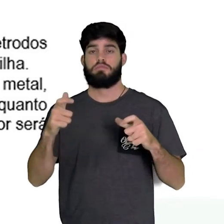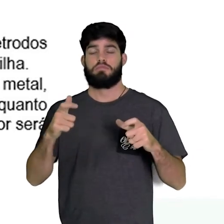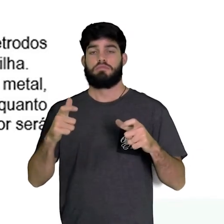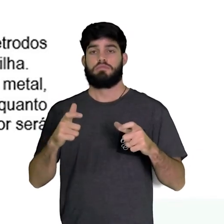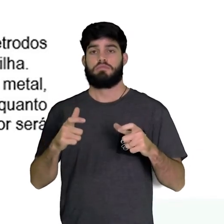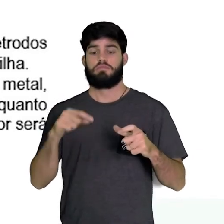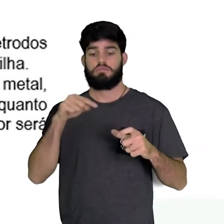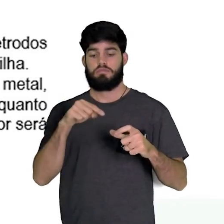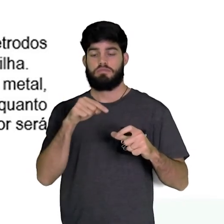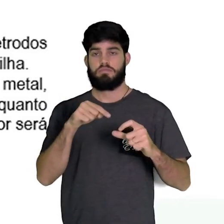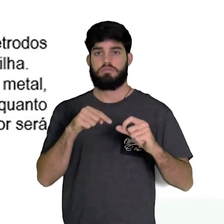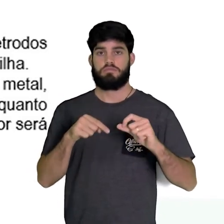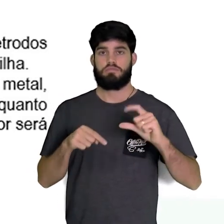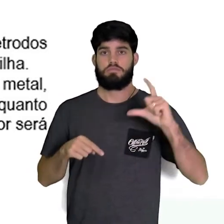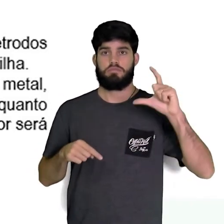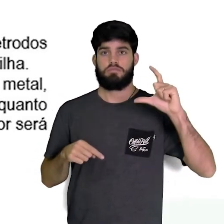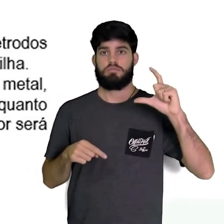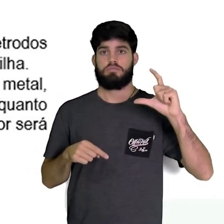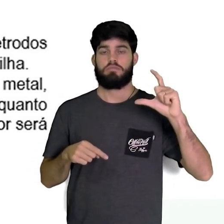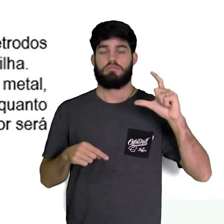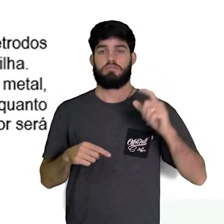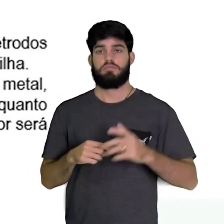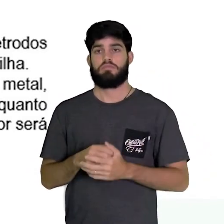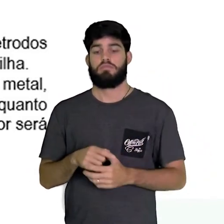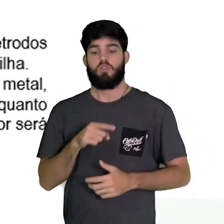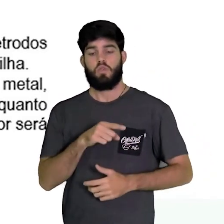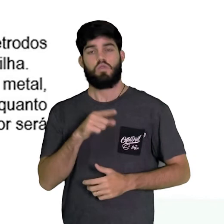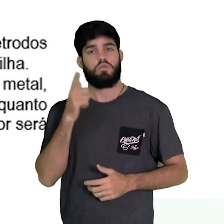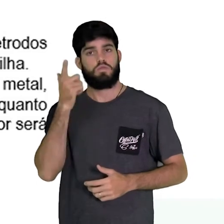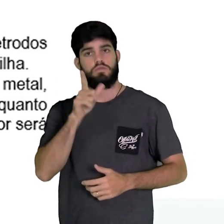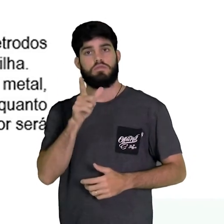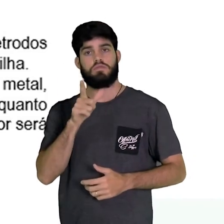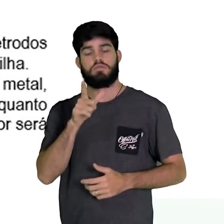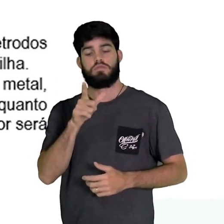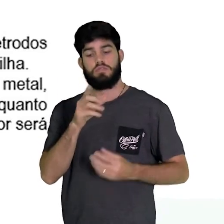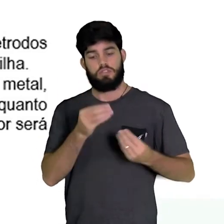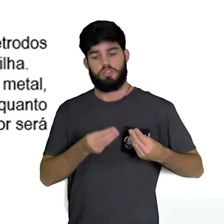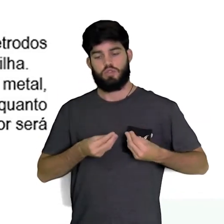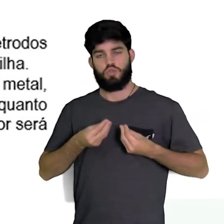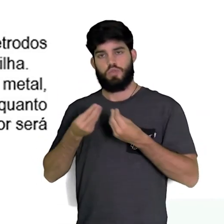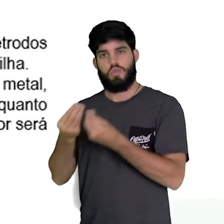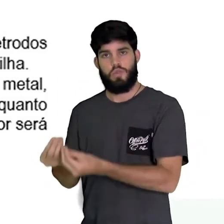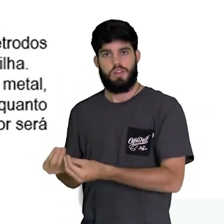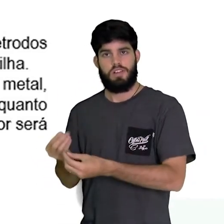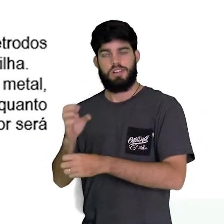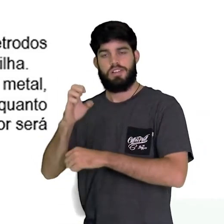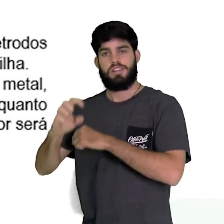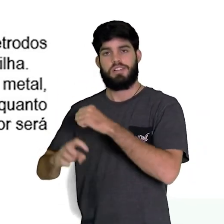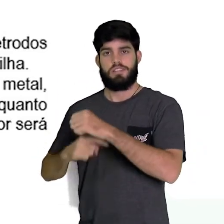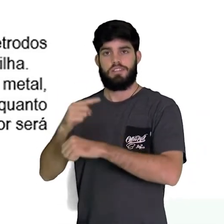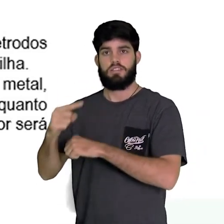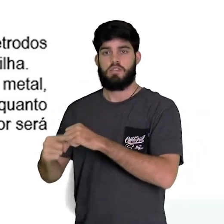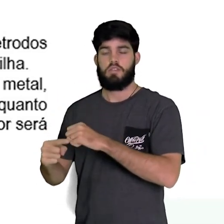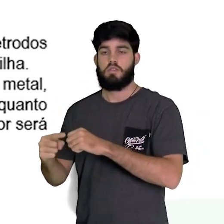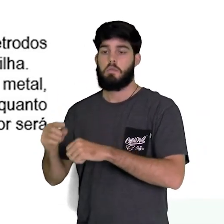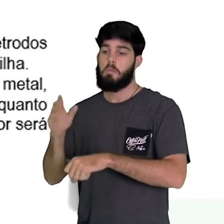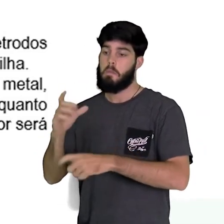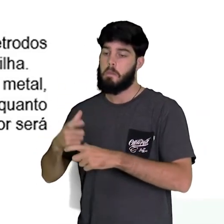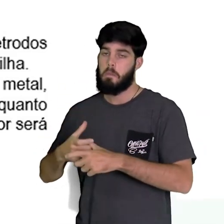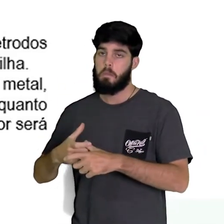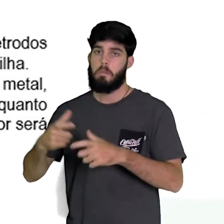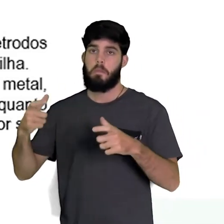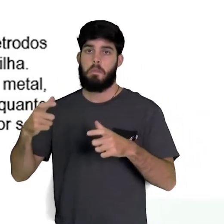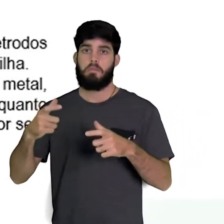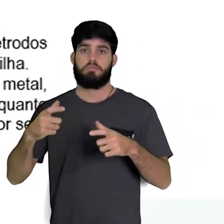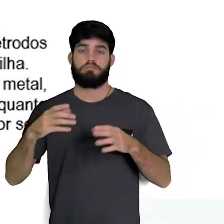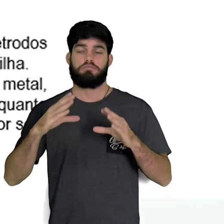oxidação de um metal, maior será sua capacidade de ceder elétrons e quanto maior for o potencial de redução de um